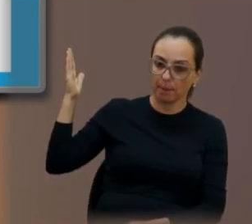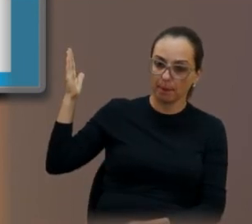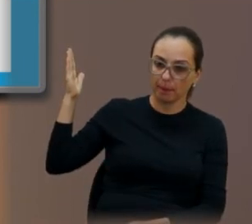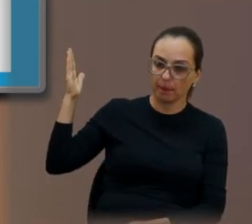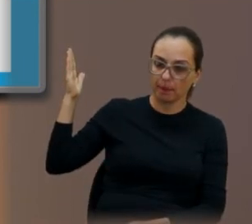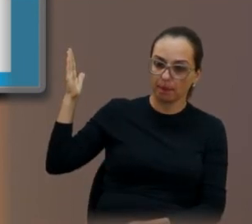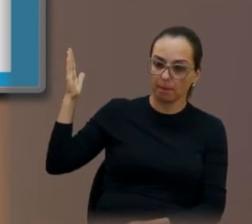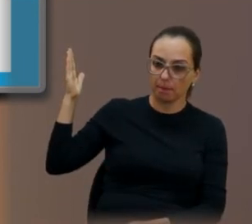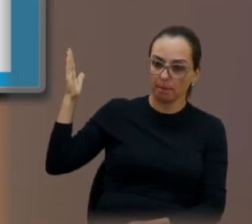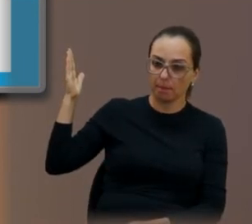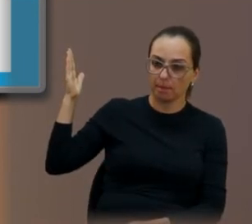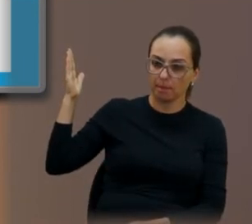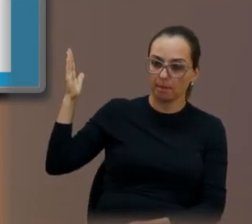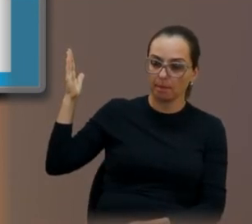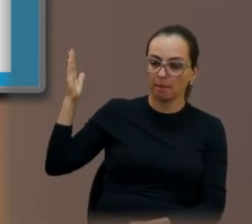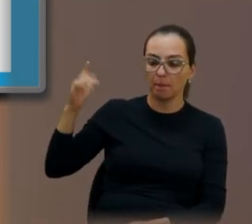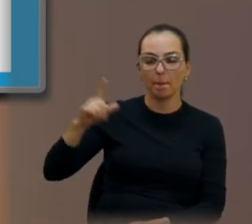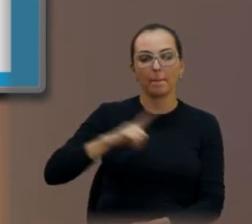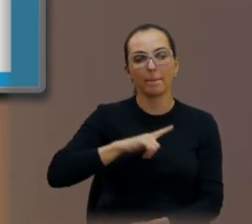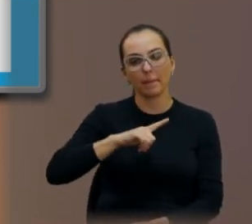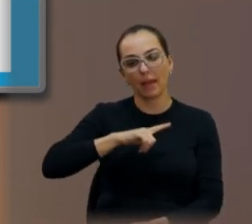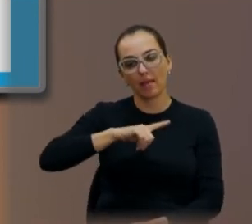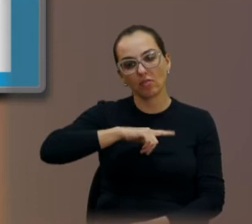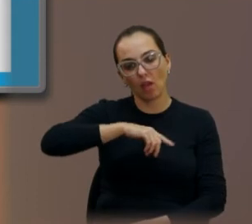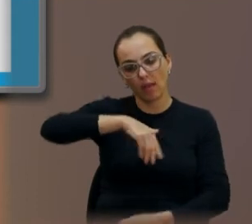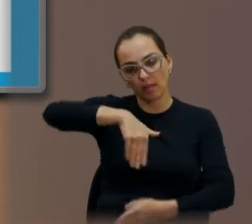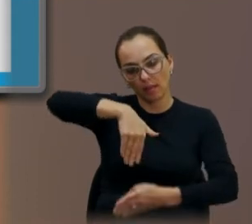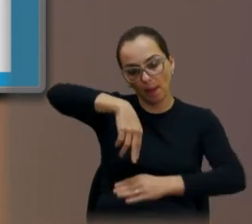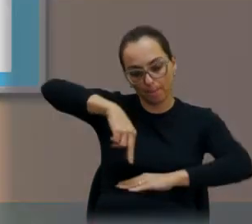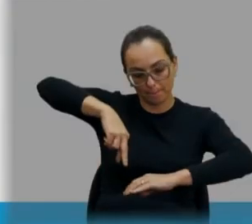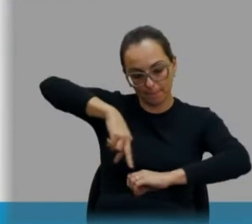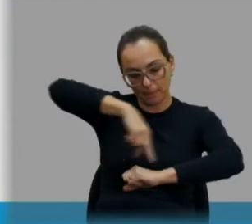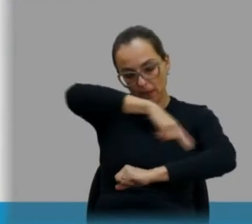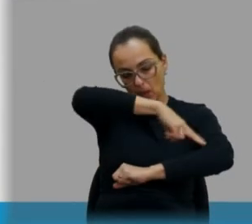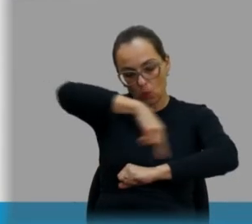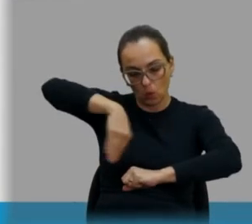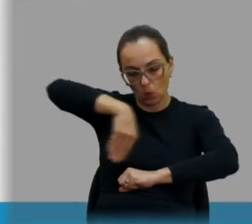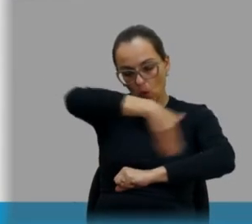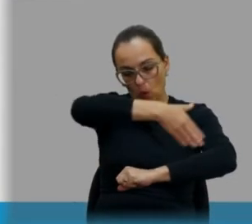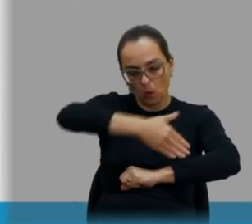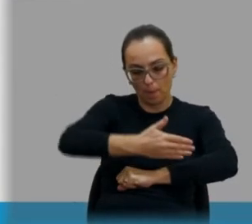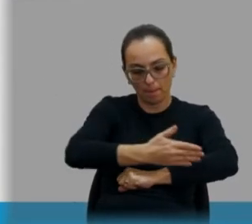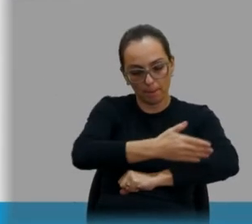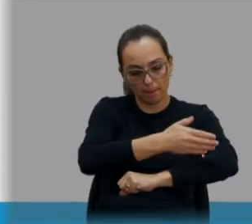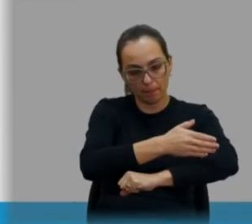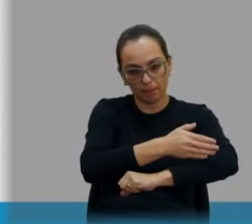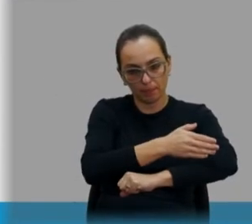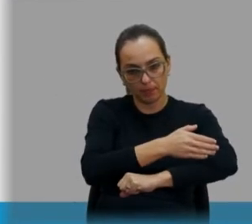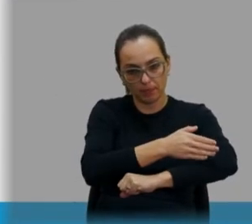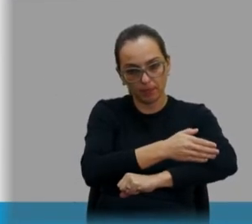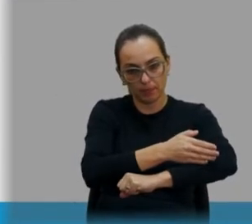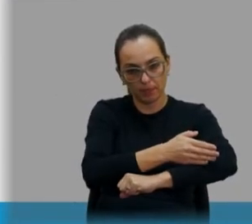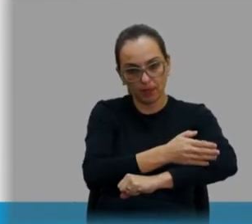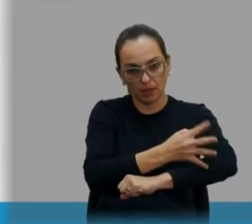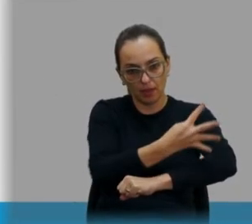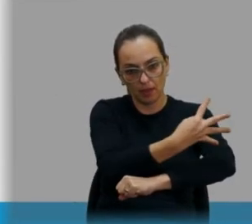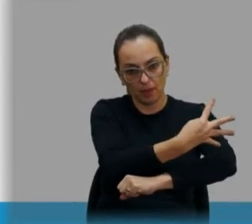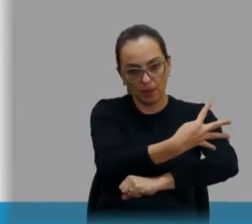praticamente ocupado, fez uma cerca de arame farpado